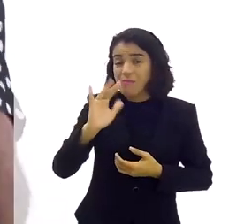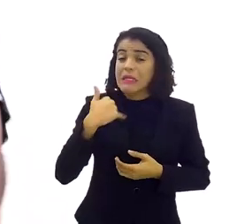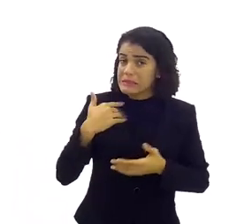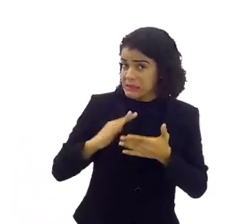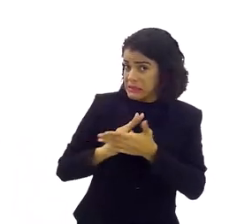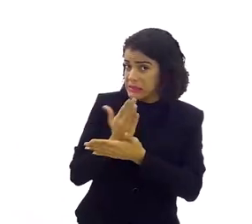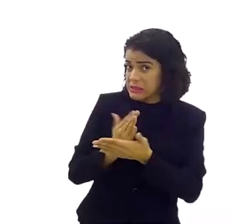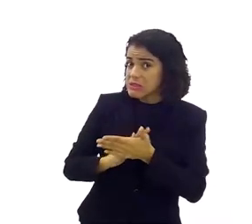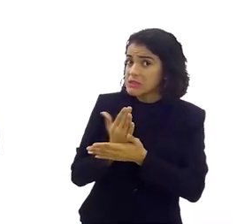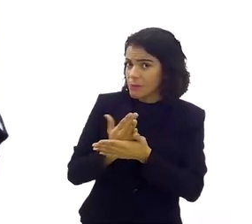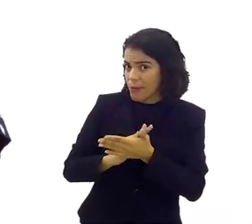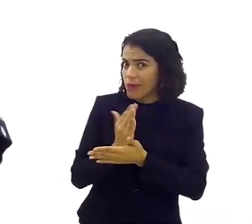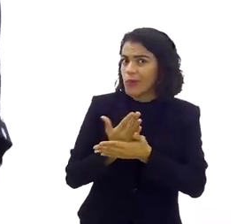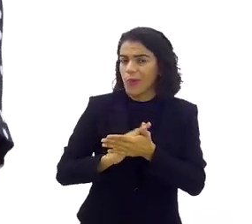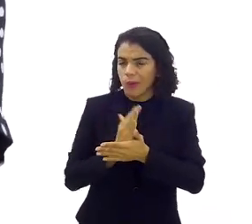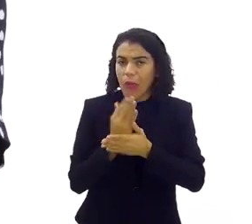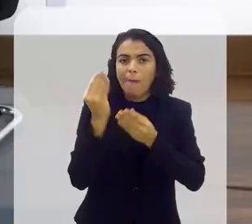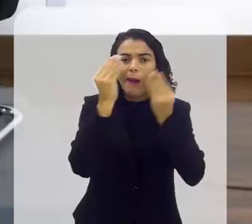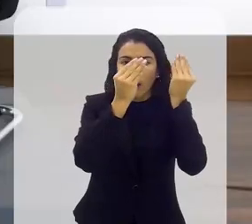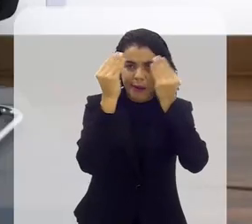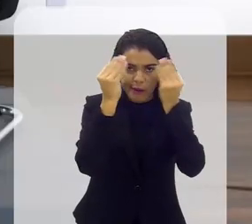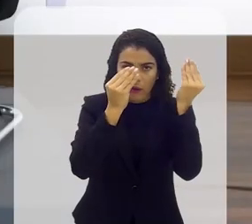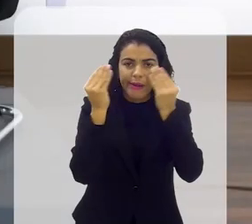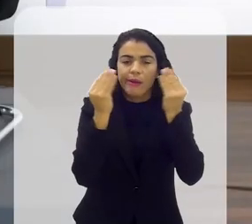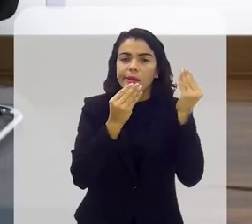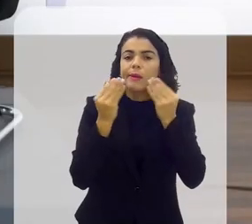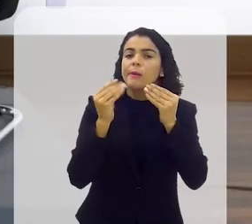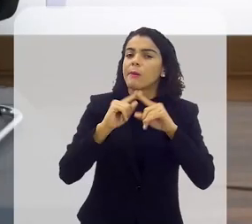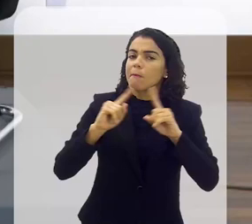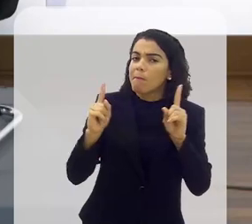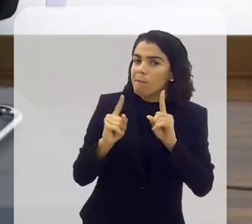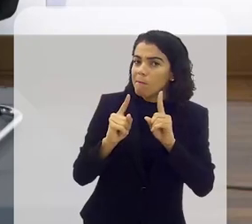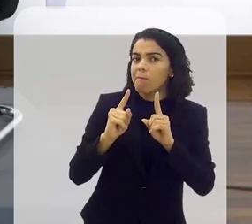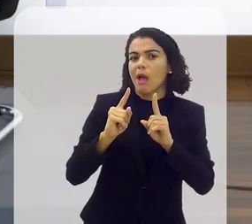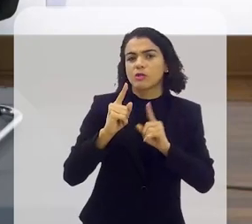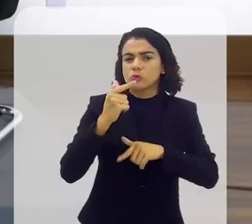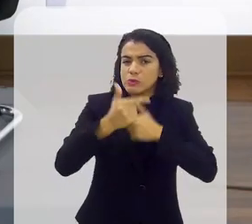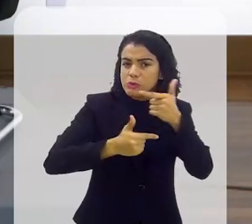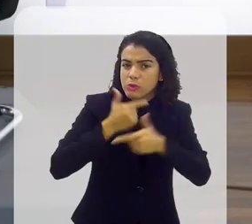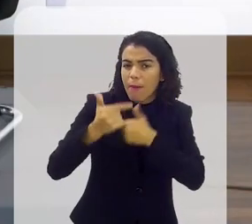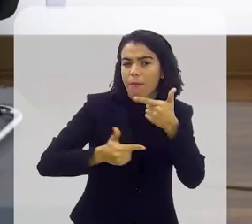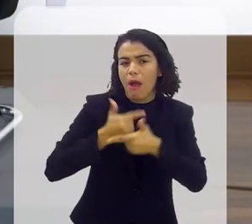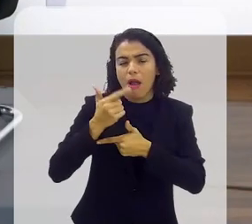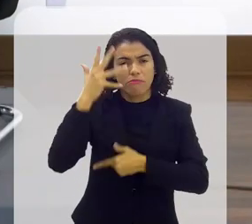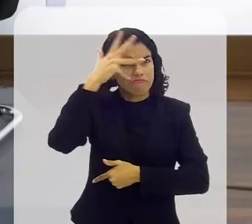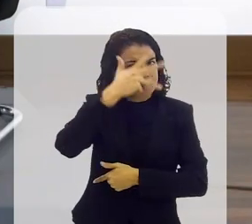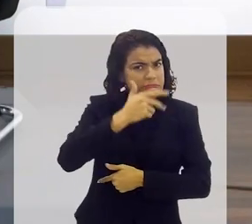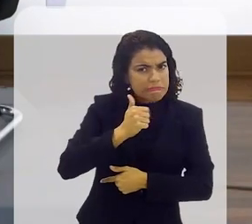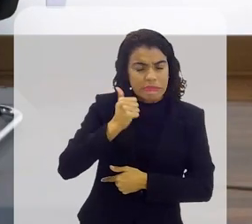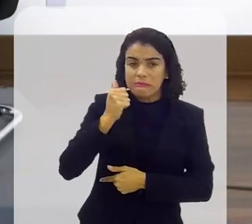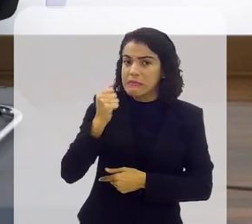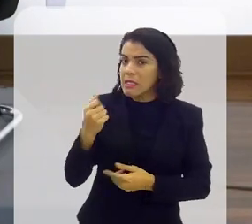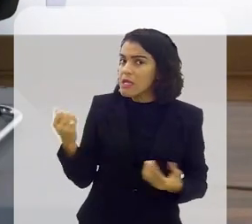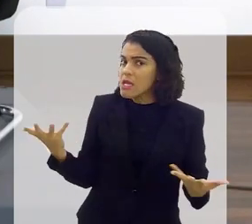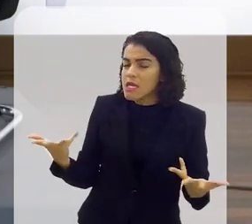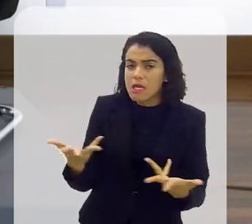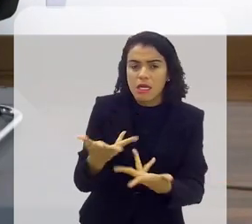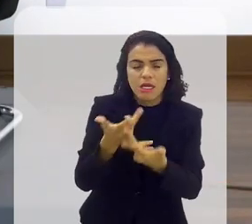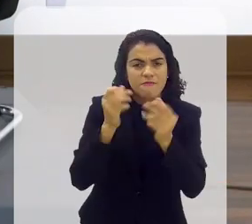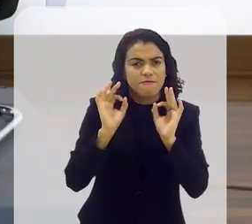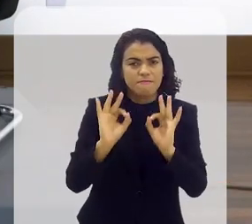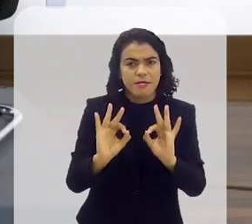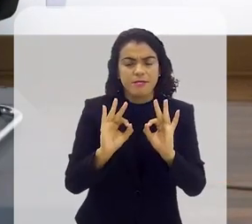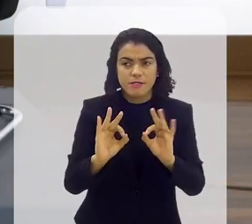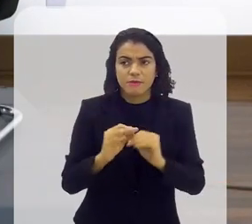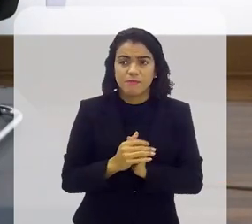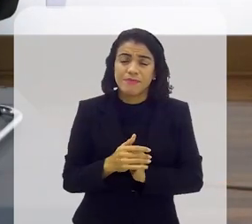mas aí me incomodou um pouco essa coisa da maquiagem mas a obra o trabalho foi um negócio incrível